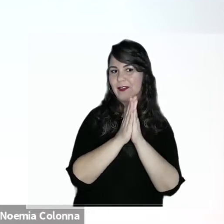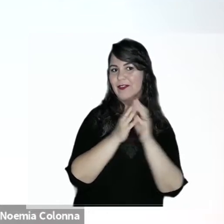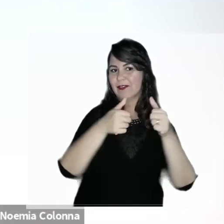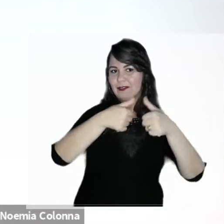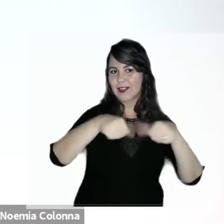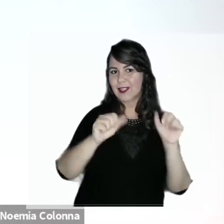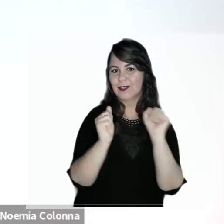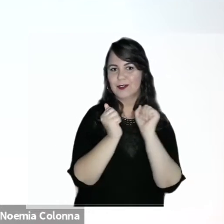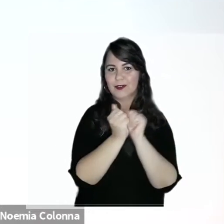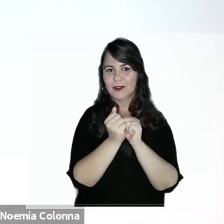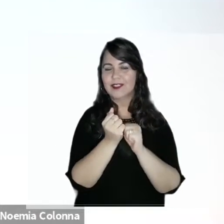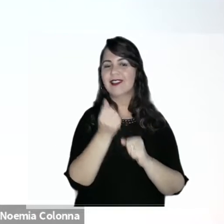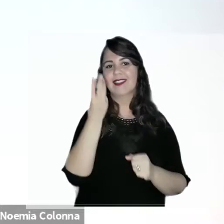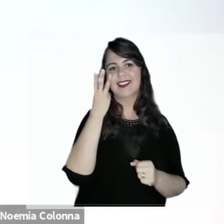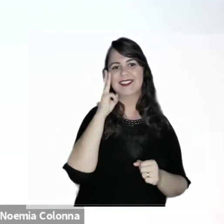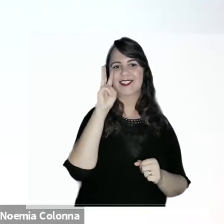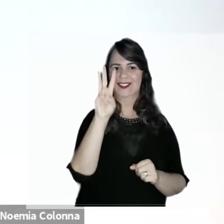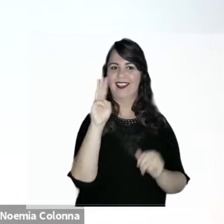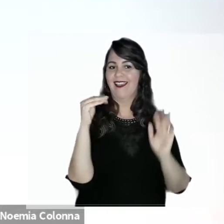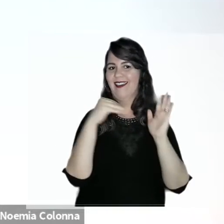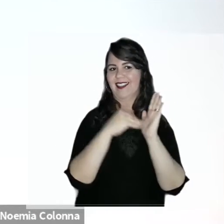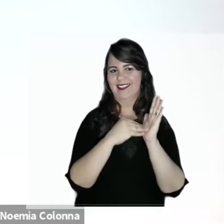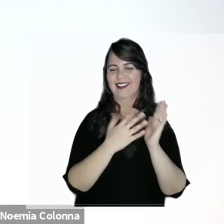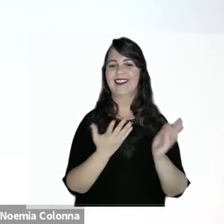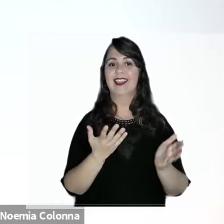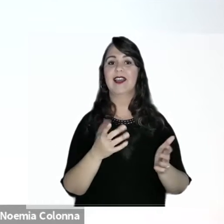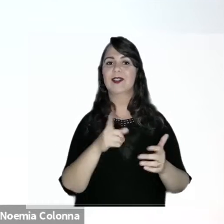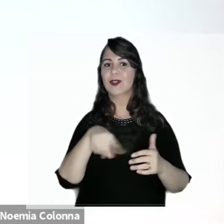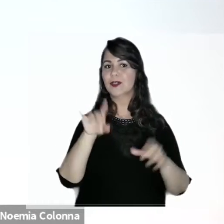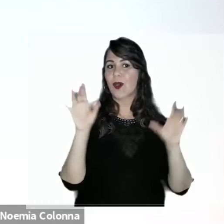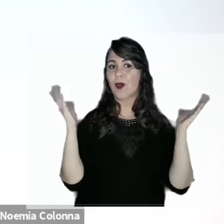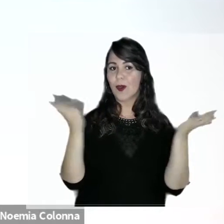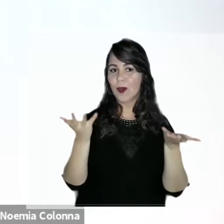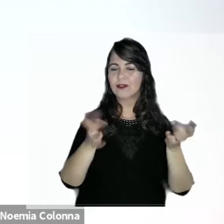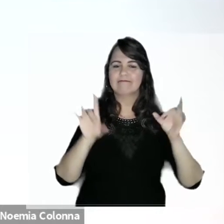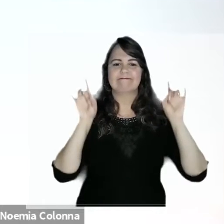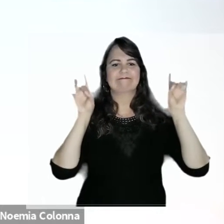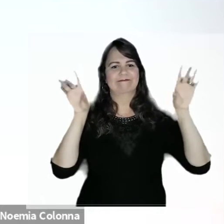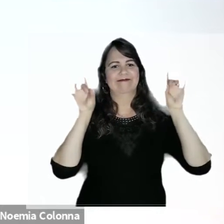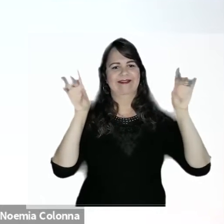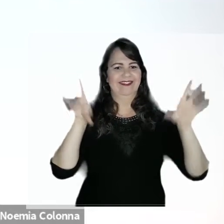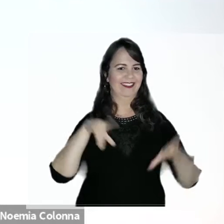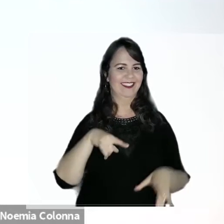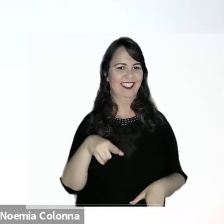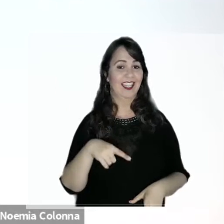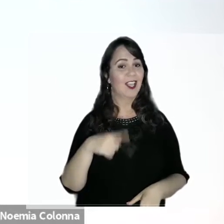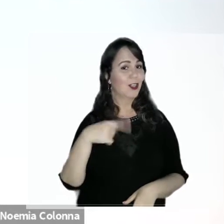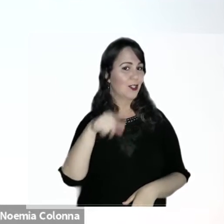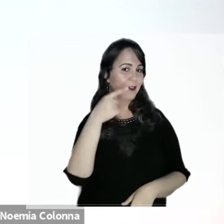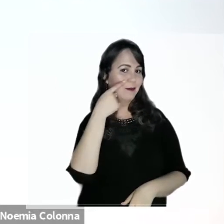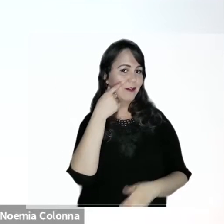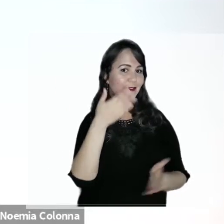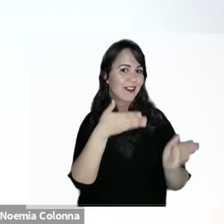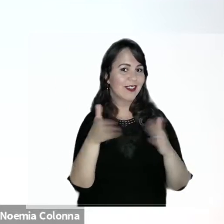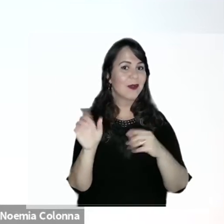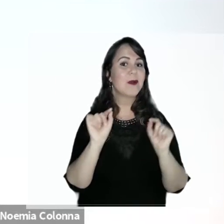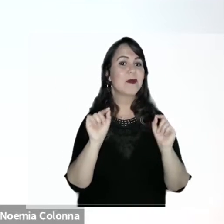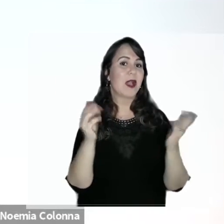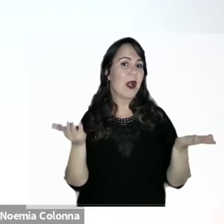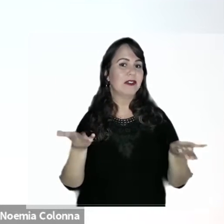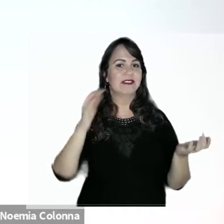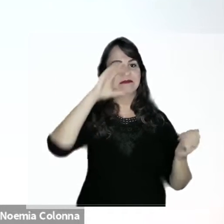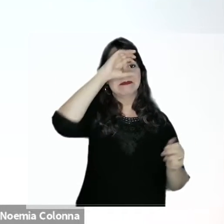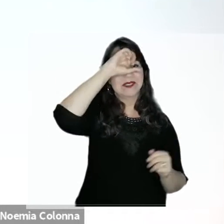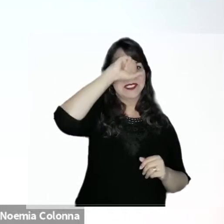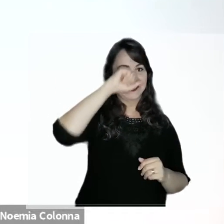fiquem com a gente até o fim, porque a programação de hoje está bastante enriquecedora. Vamos dar uma conferida sobre